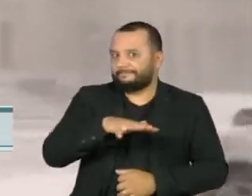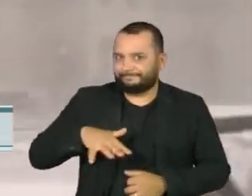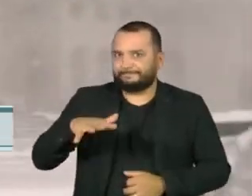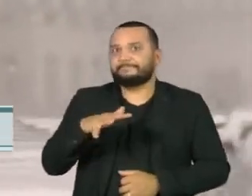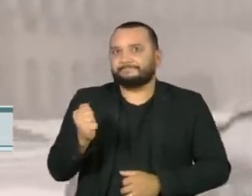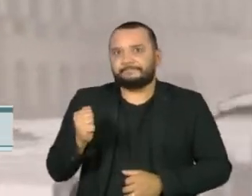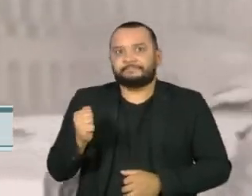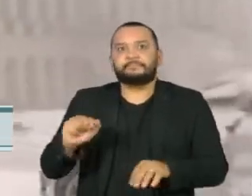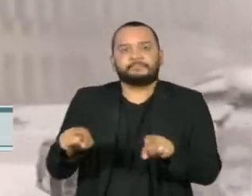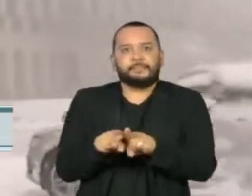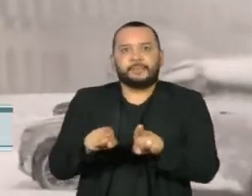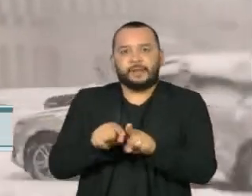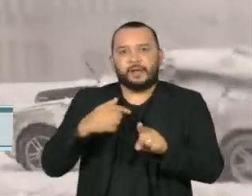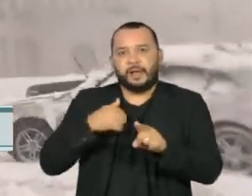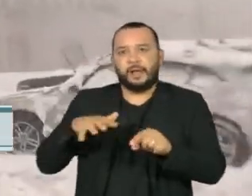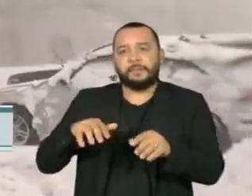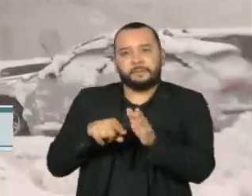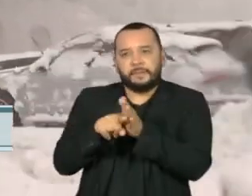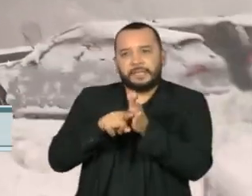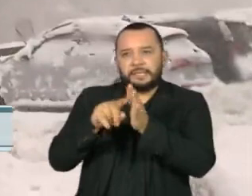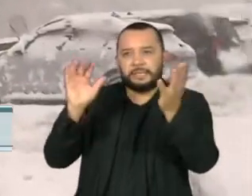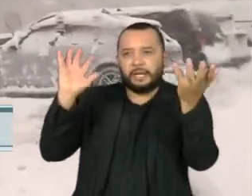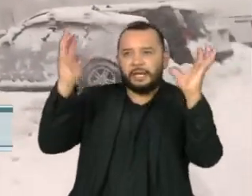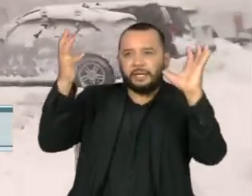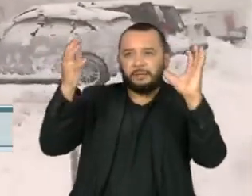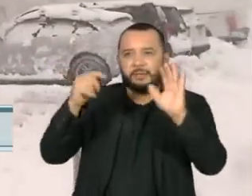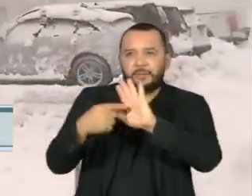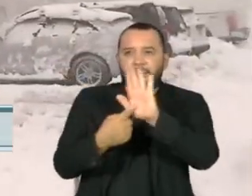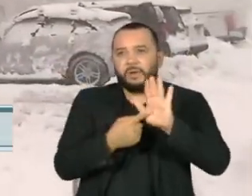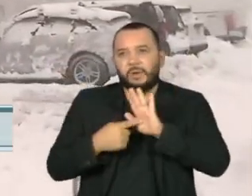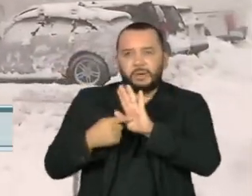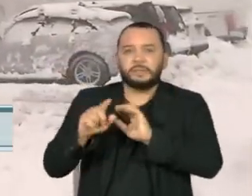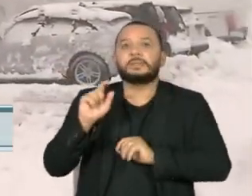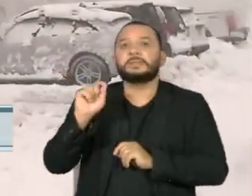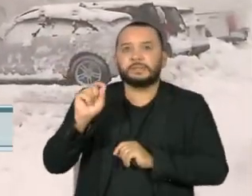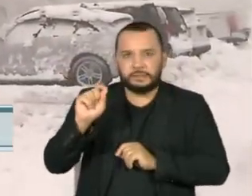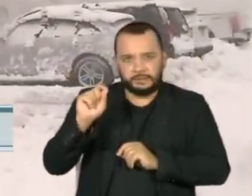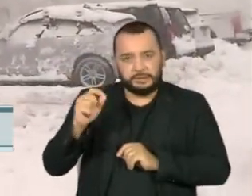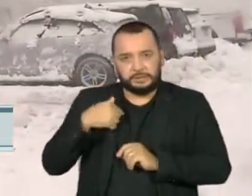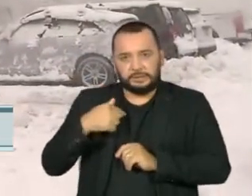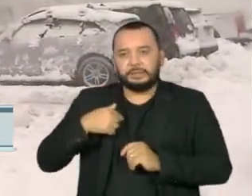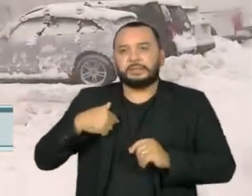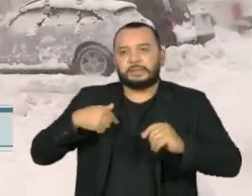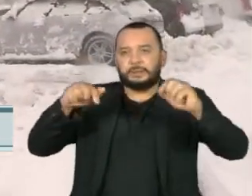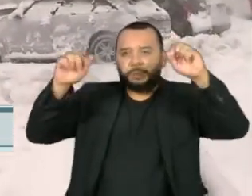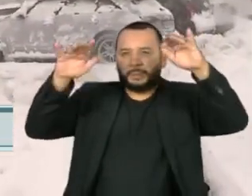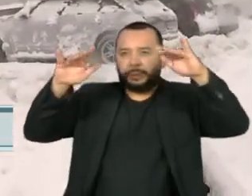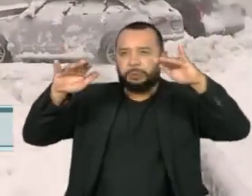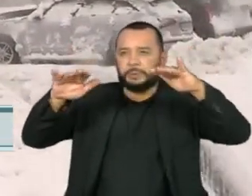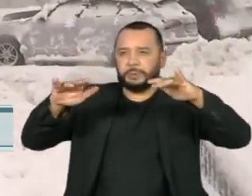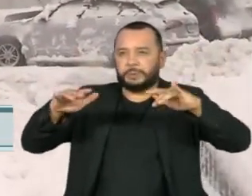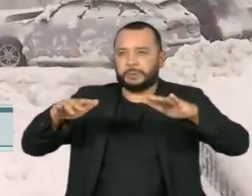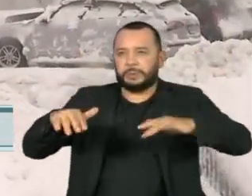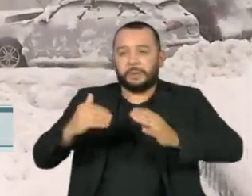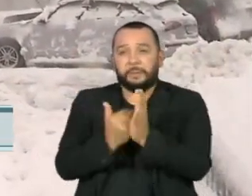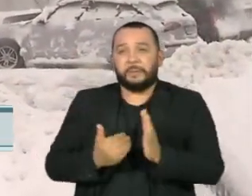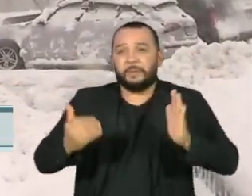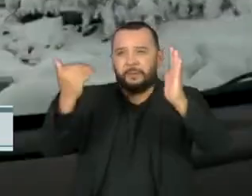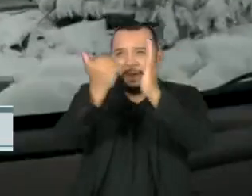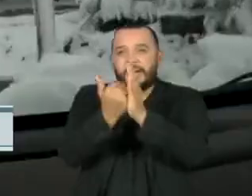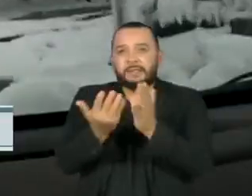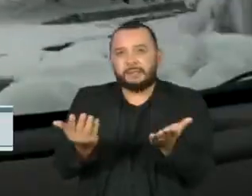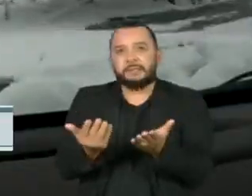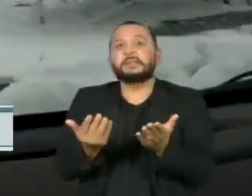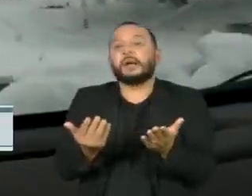Segundo o Serviço de Meteorologia, as primeiras nevascas do ano, principalmente aquelas que fogem ao padrão, dividem a